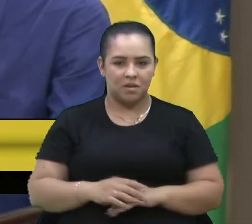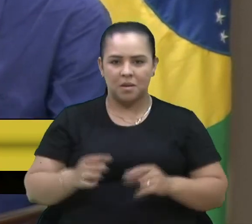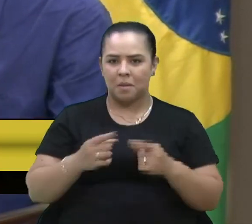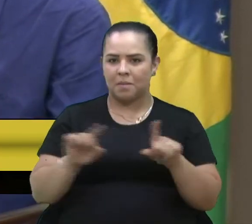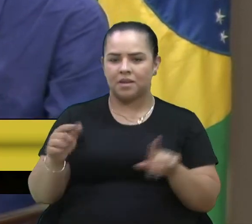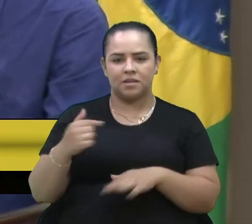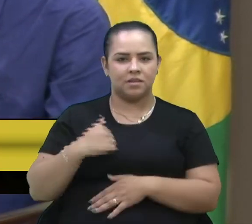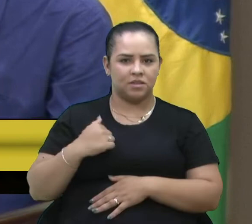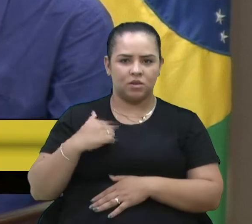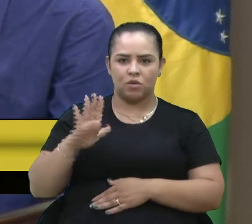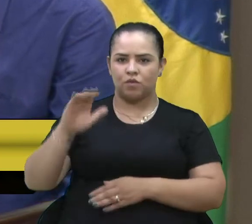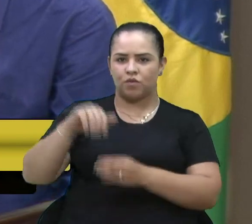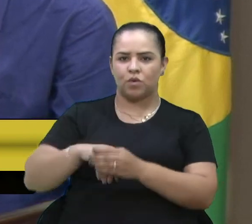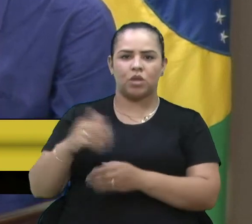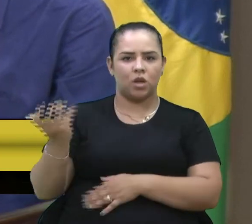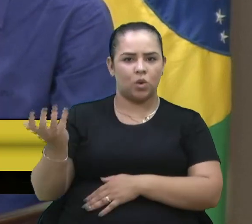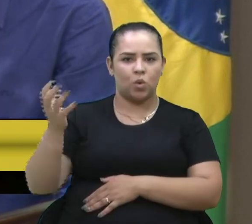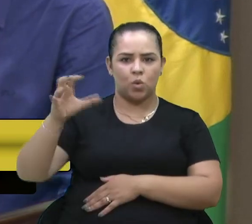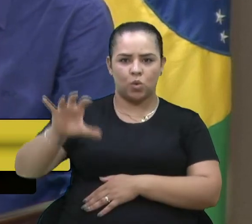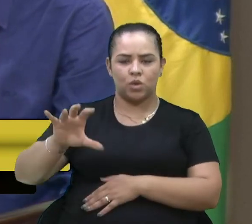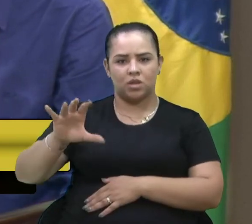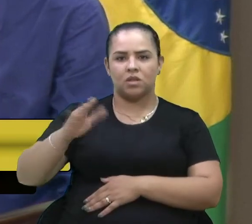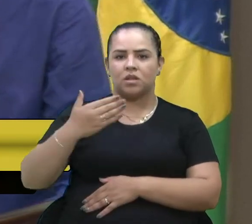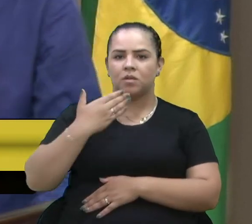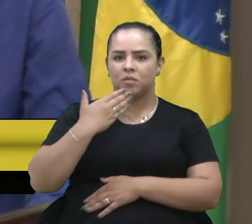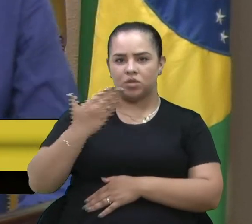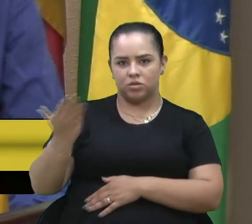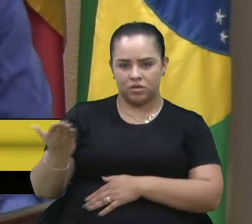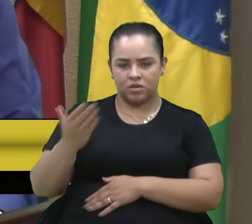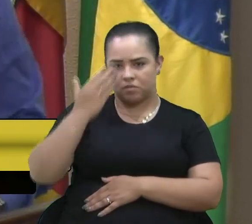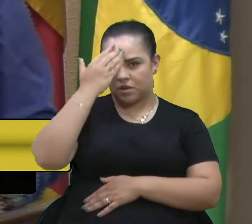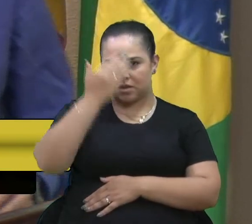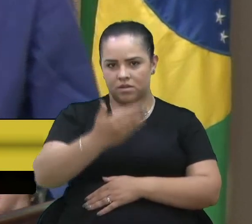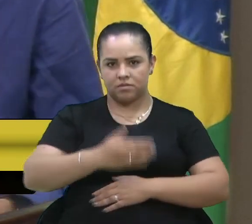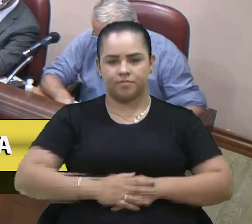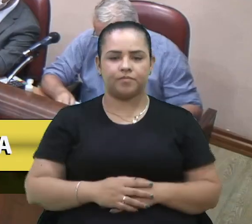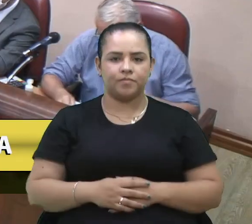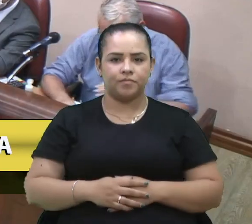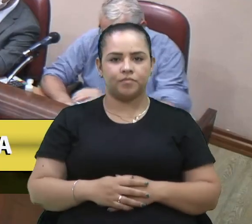vereador votará contra esse pedido aí. Muito obrigado. Obrigado. Obrigado.